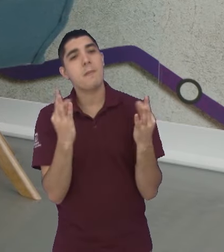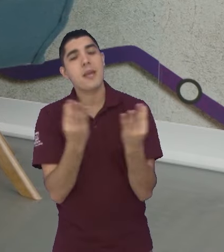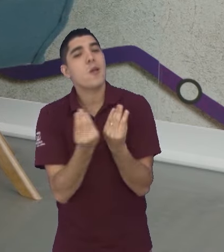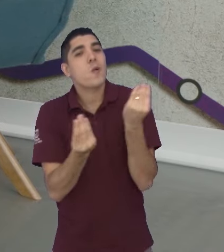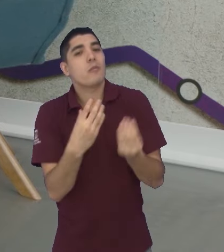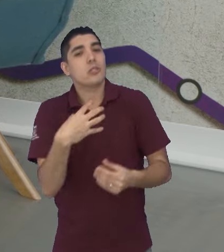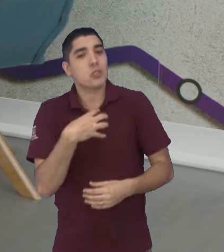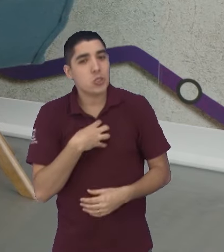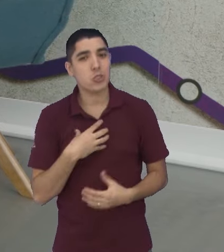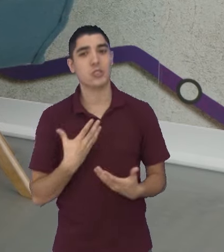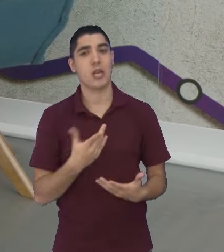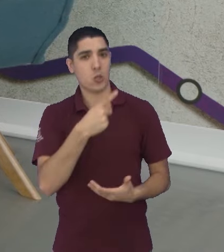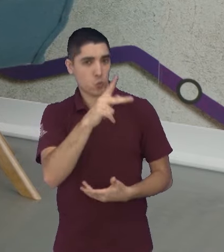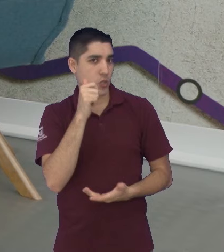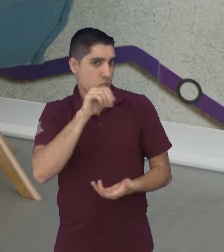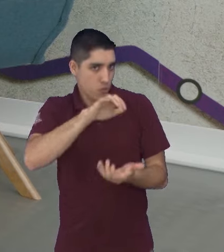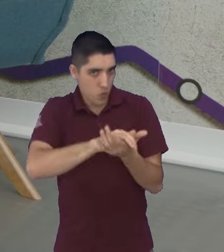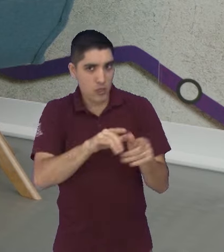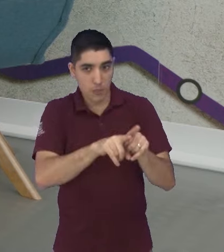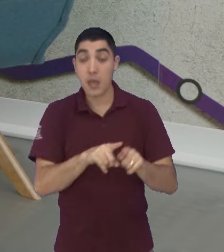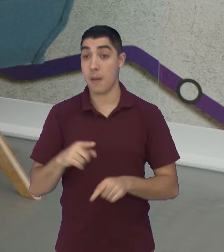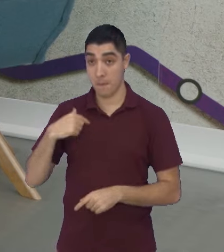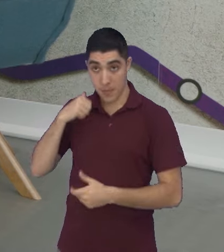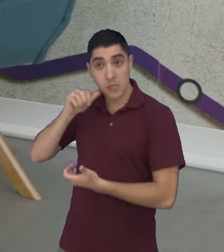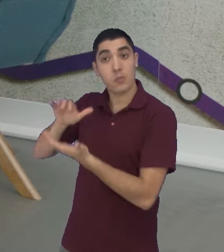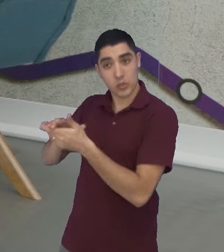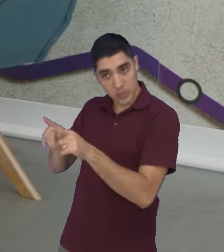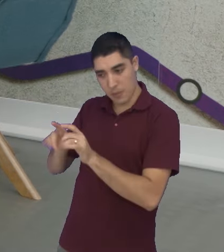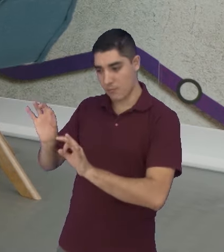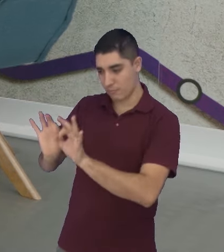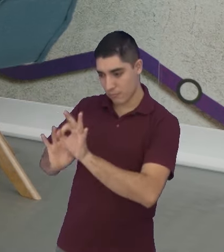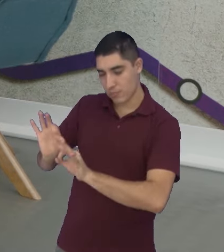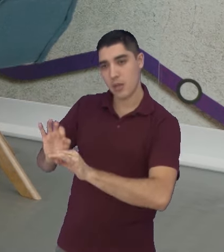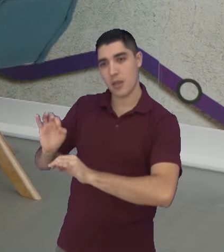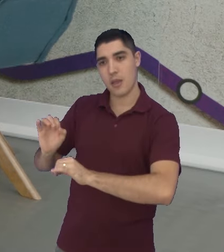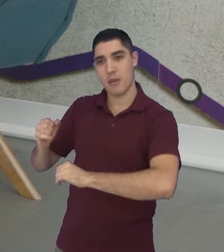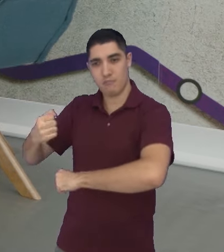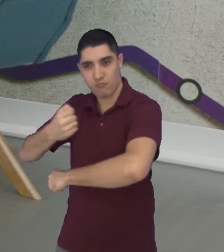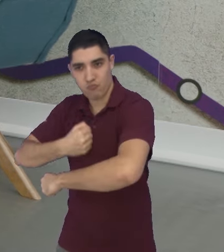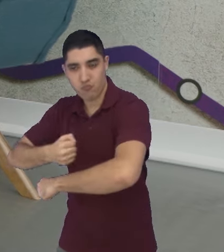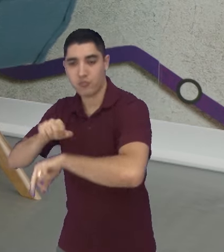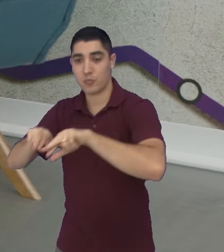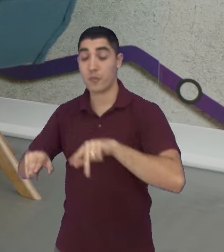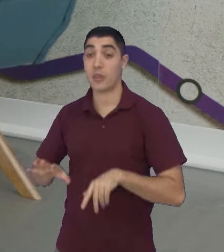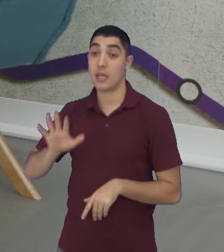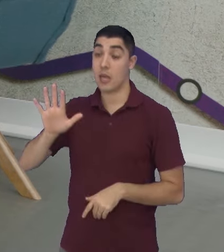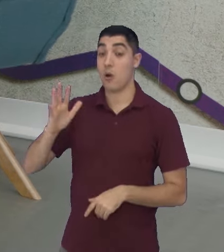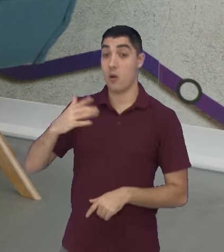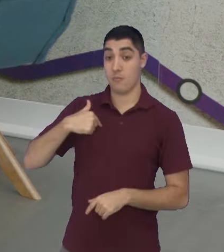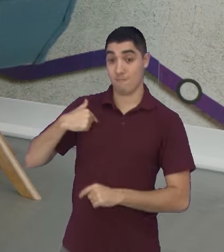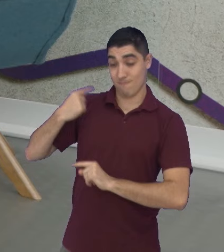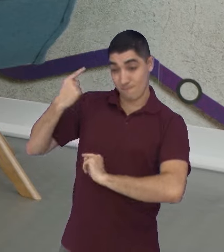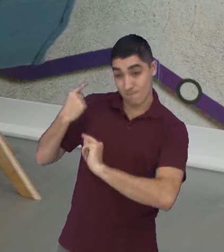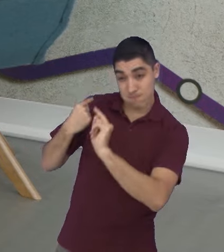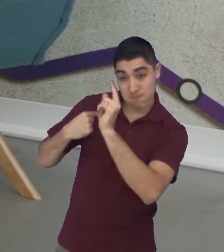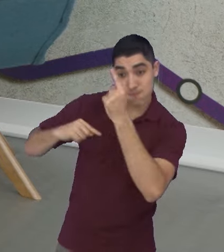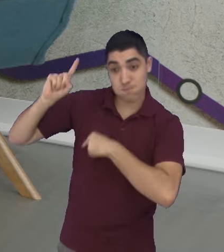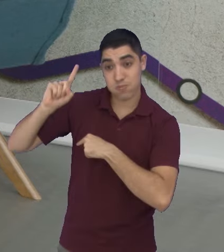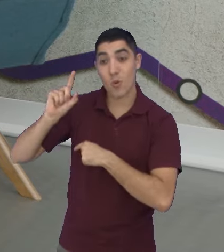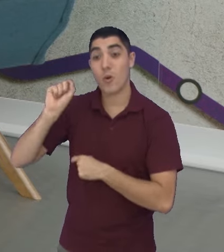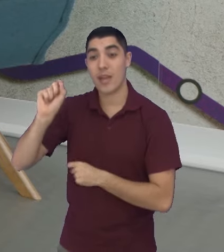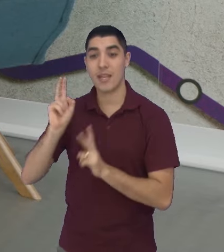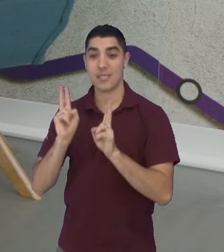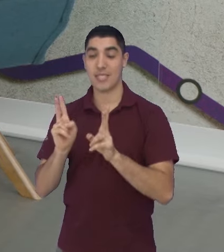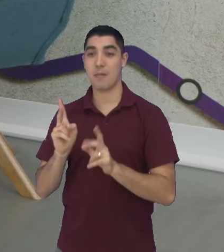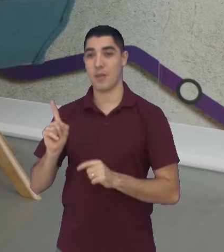A sua esposa também, né? Minha esposa é confeiteira. Confeiteira. O grande sucesso, o meu maior sucesso é ter sempre uma mulher